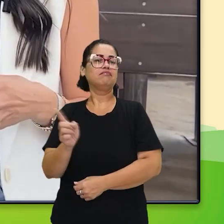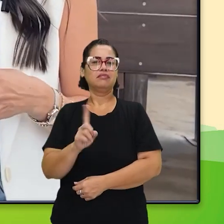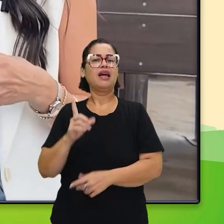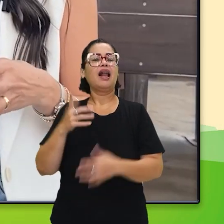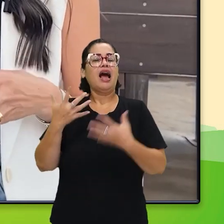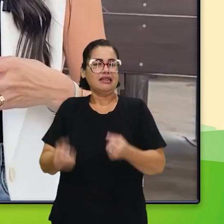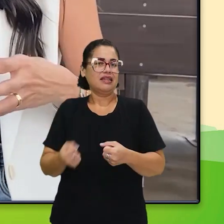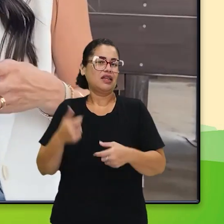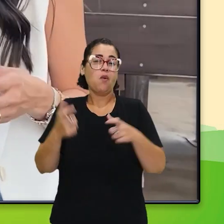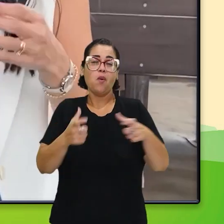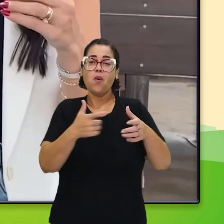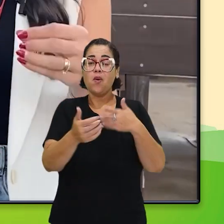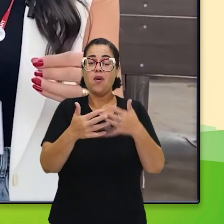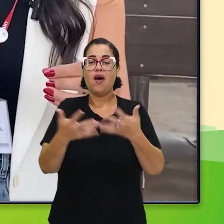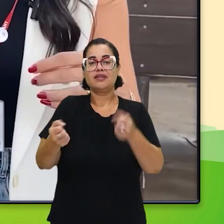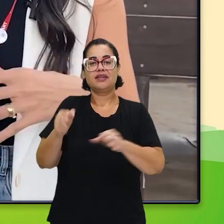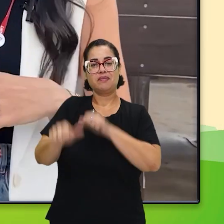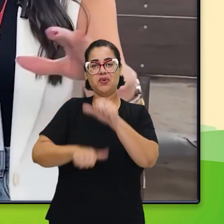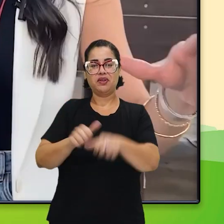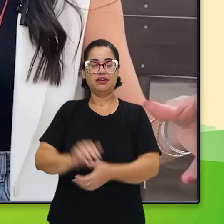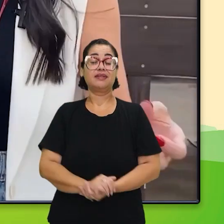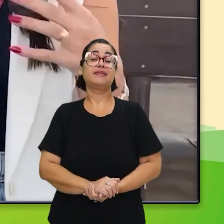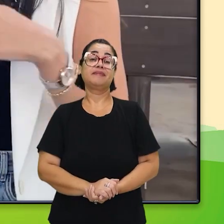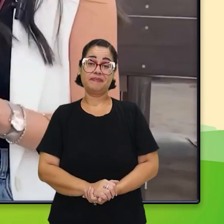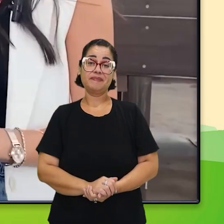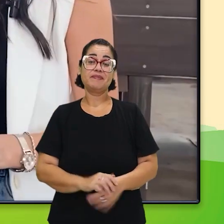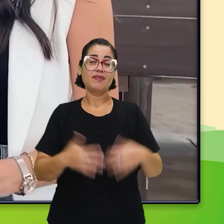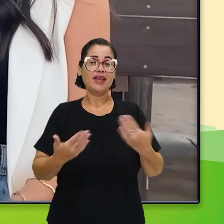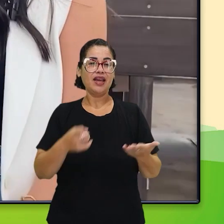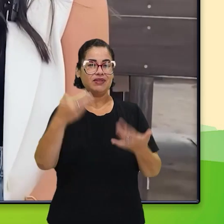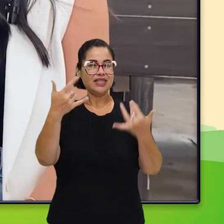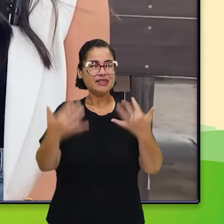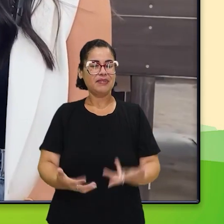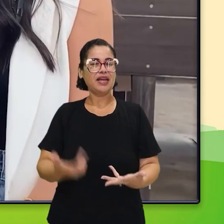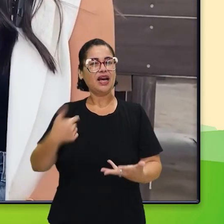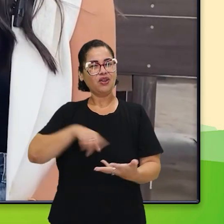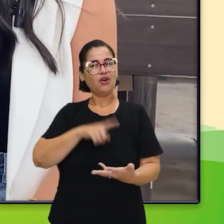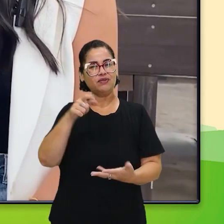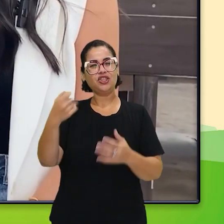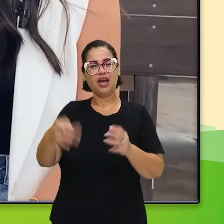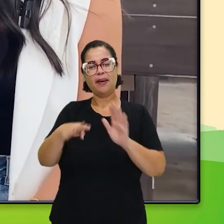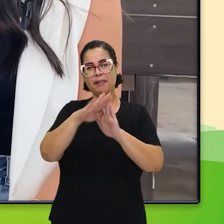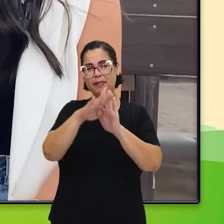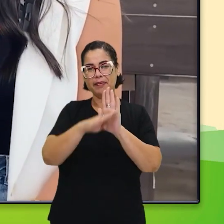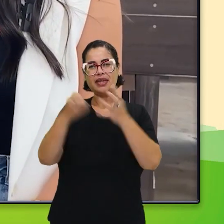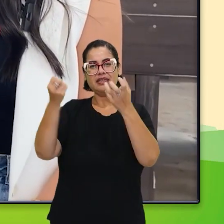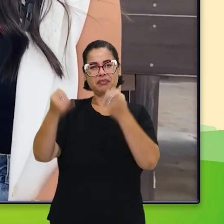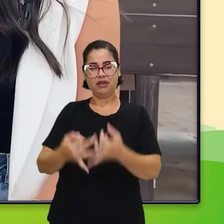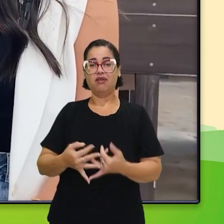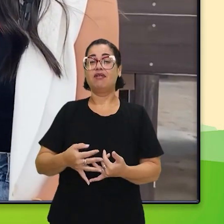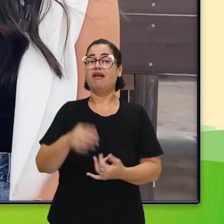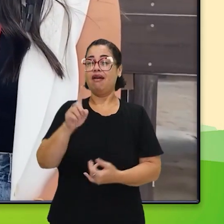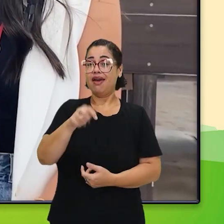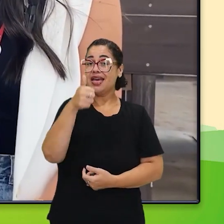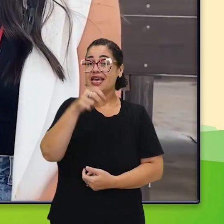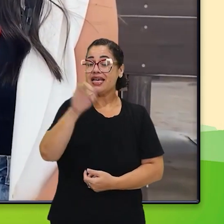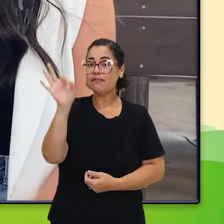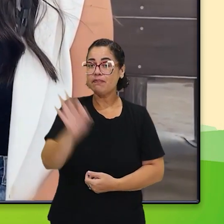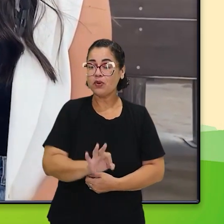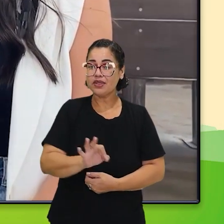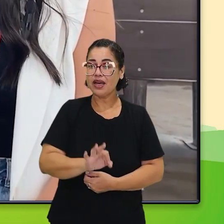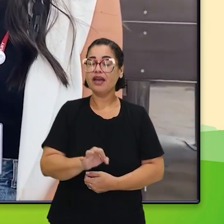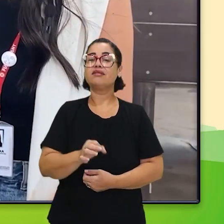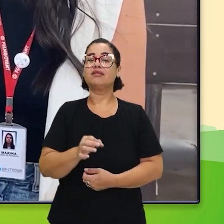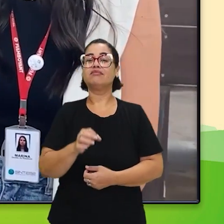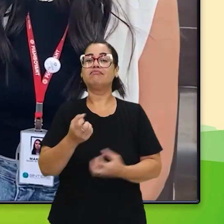É aquela coisa que a pessoa não fazer só quando ela está aqui, mas onde ela estiver, ela fazer. Olha, e aí, você falou pra mim que de tudo aquilo que